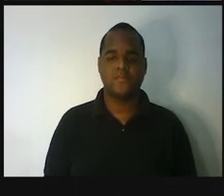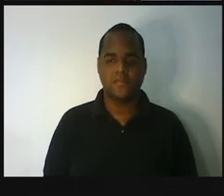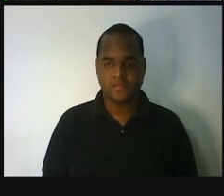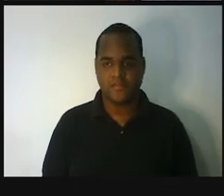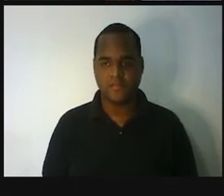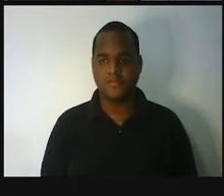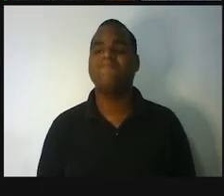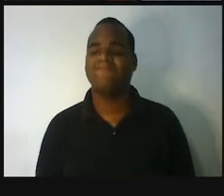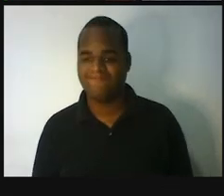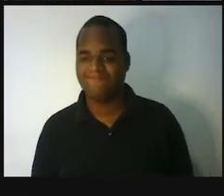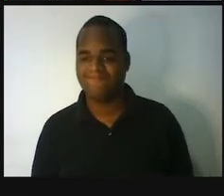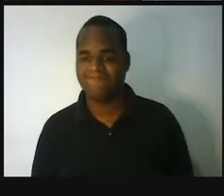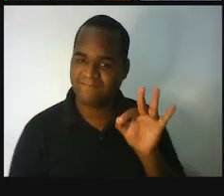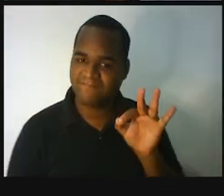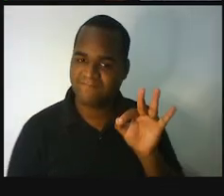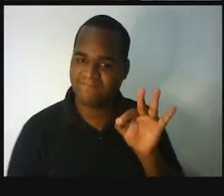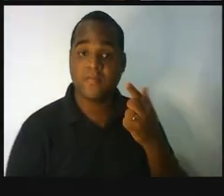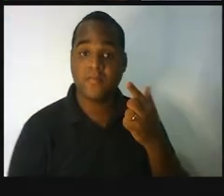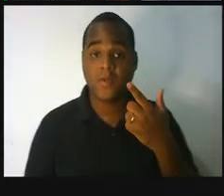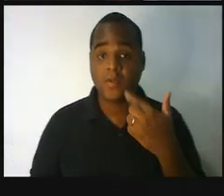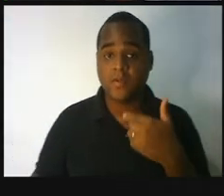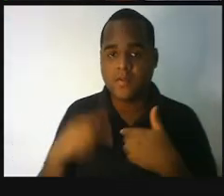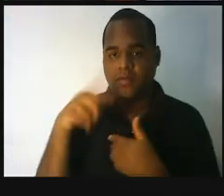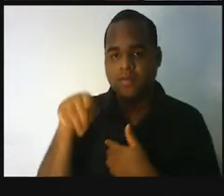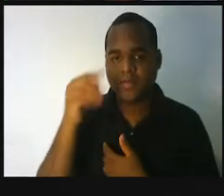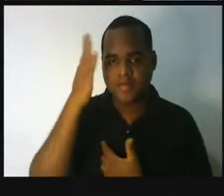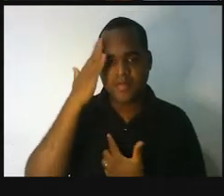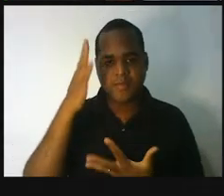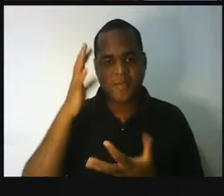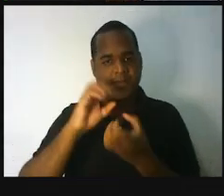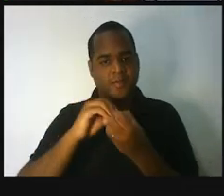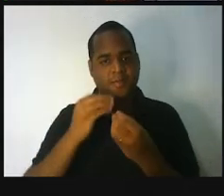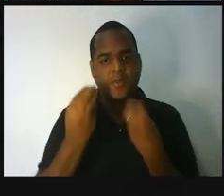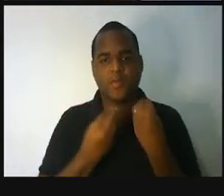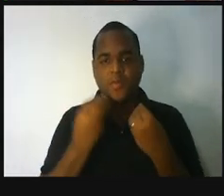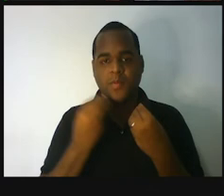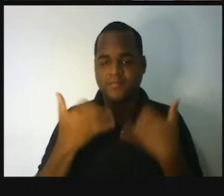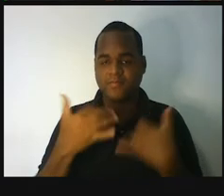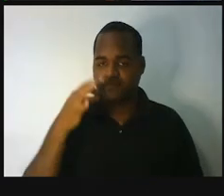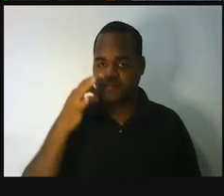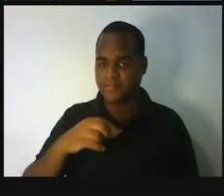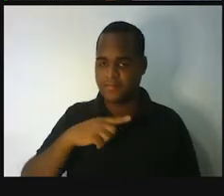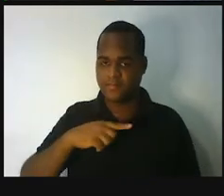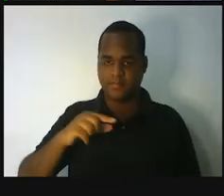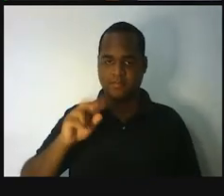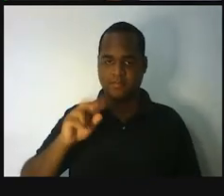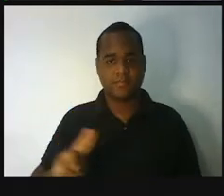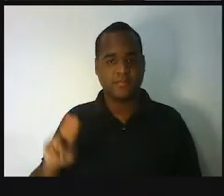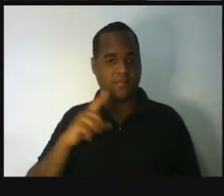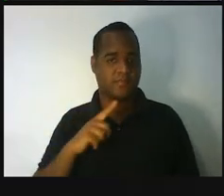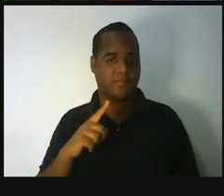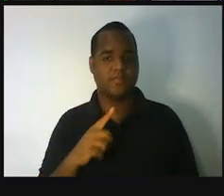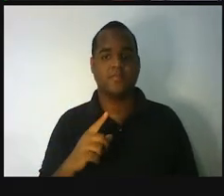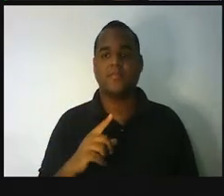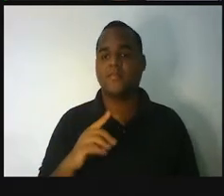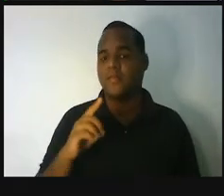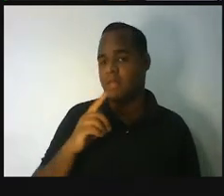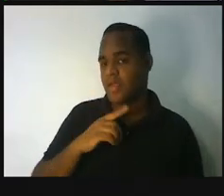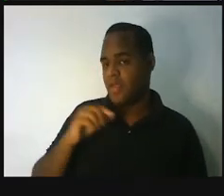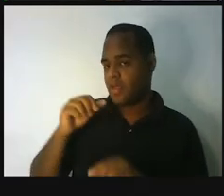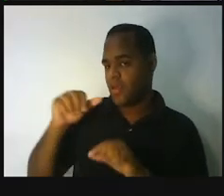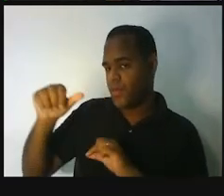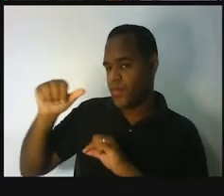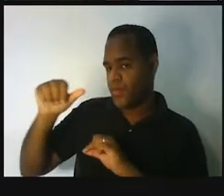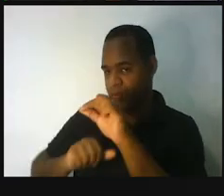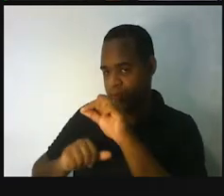Exatamente. Para a gente saber se aquela conta de menos que a gente fez está certa, a gente usa a operação inversa da